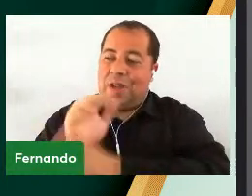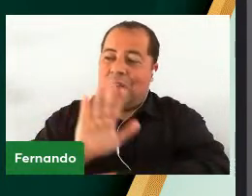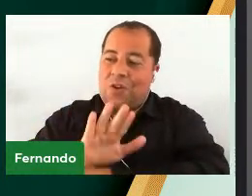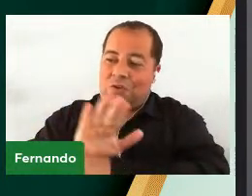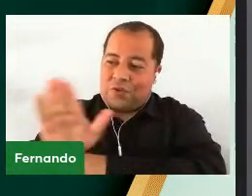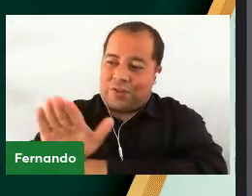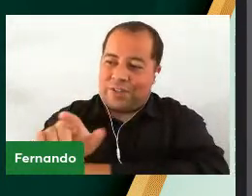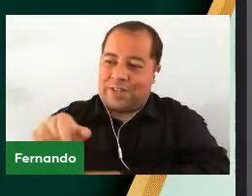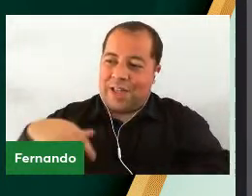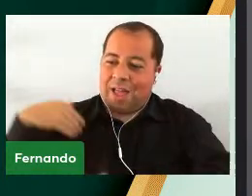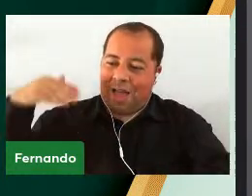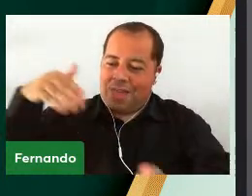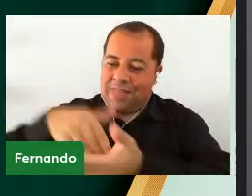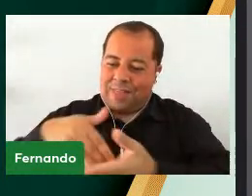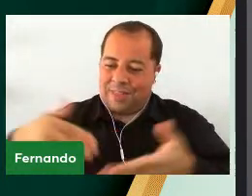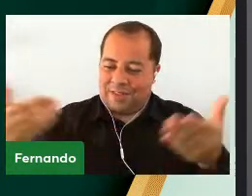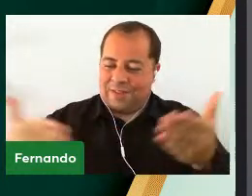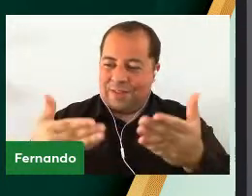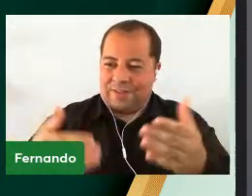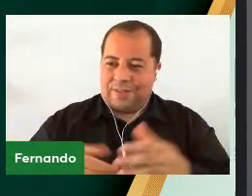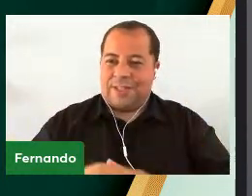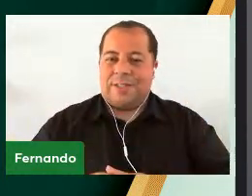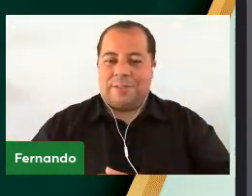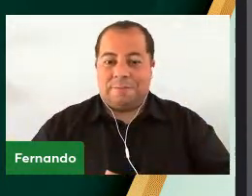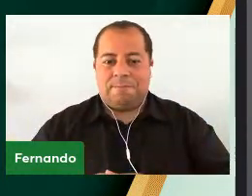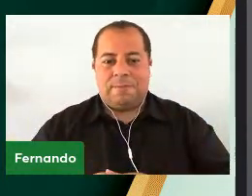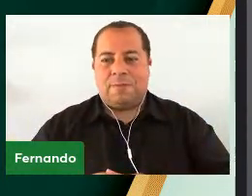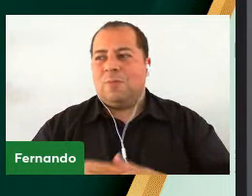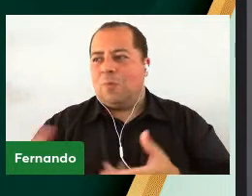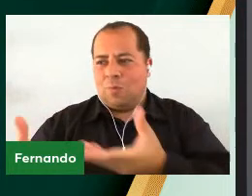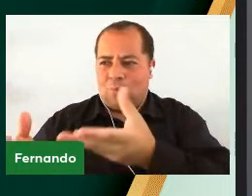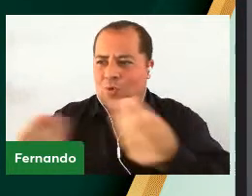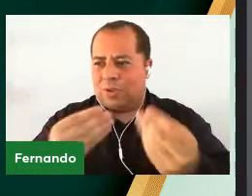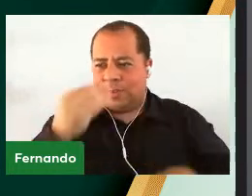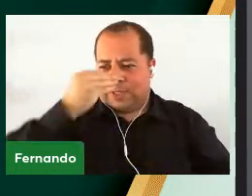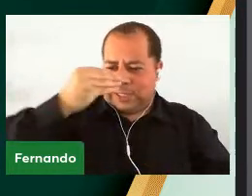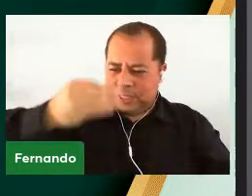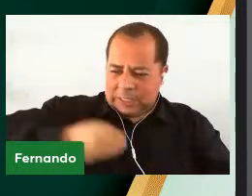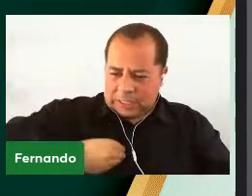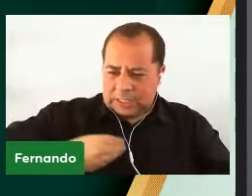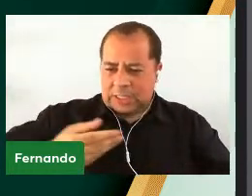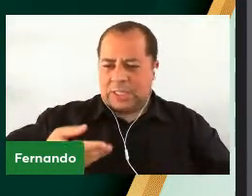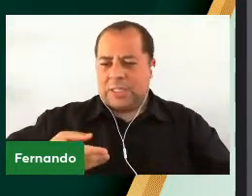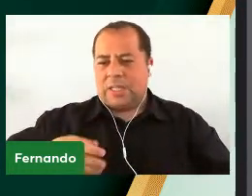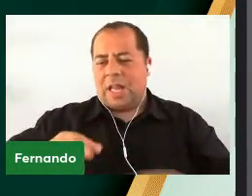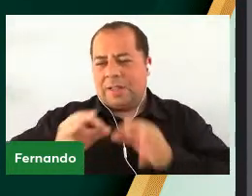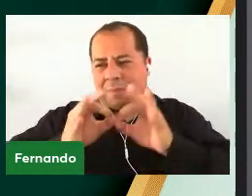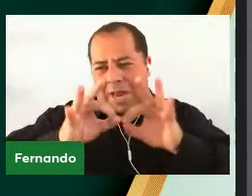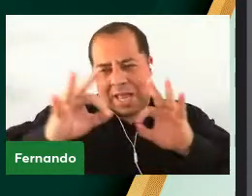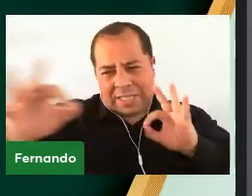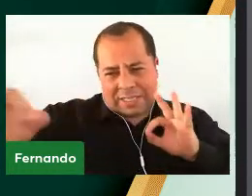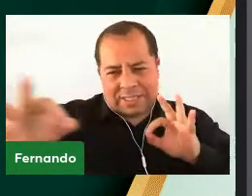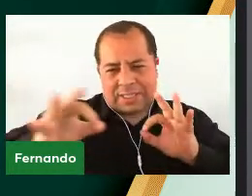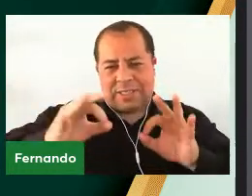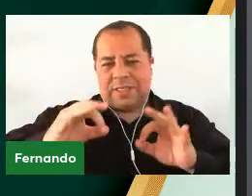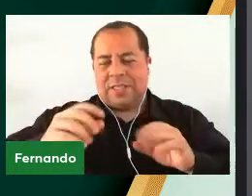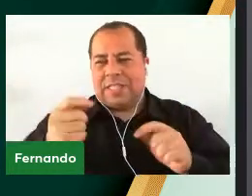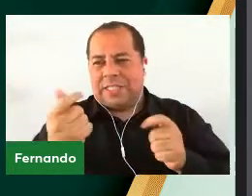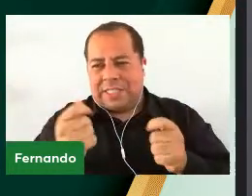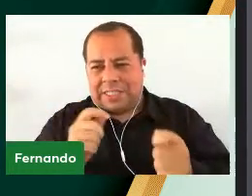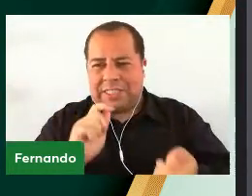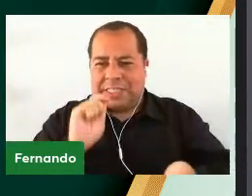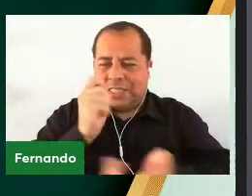Até o fim dessa jornada Houve um imenso sacrifício Emocional Pela distância Apertos financeiros